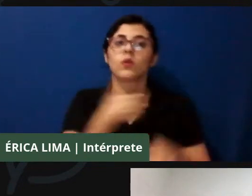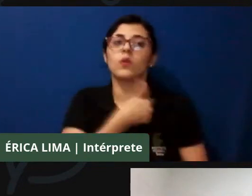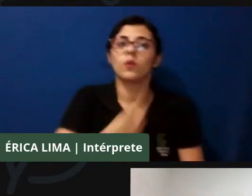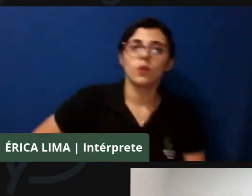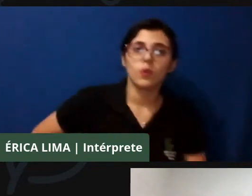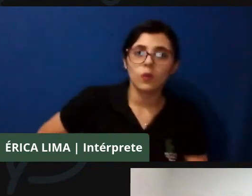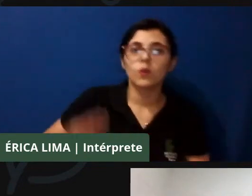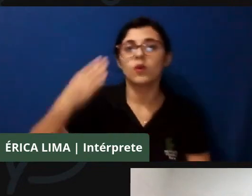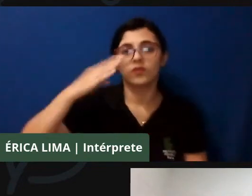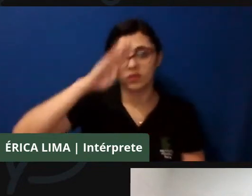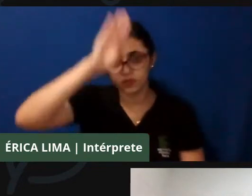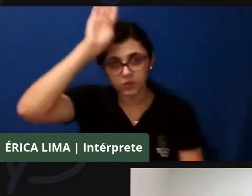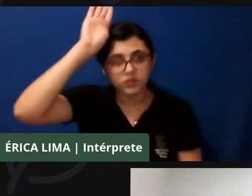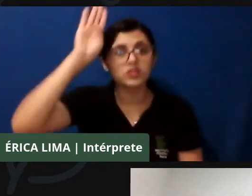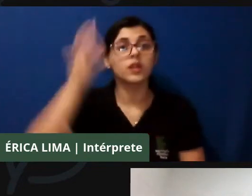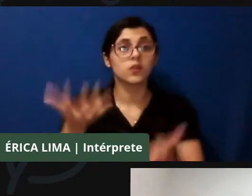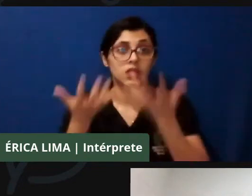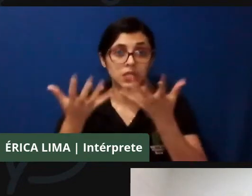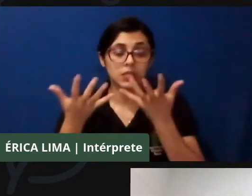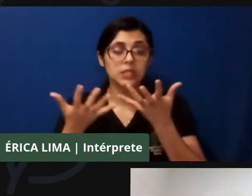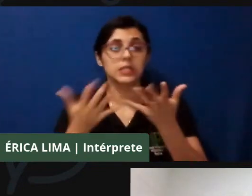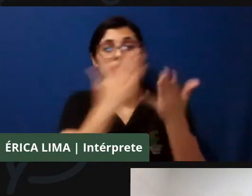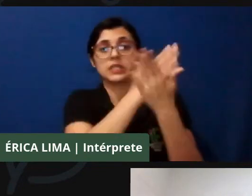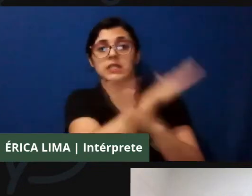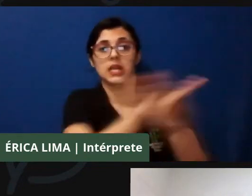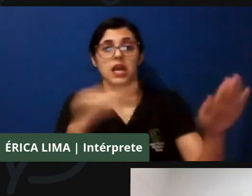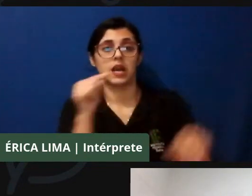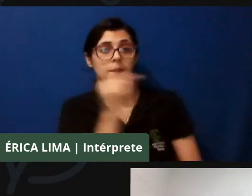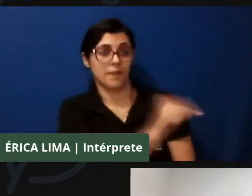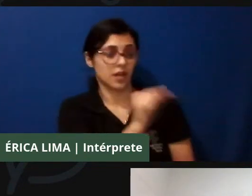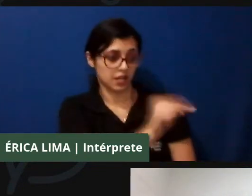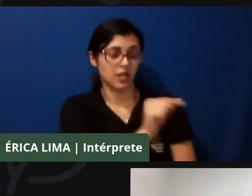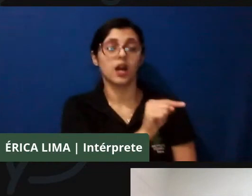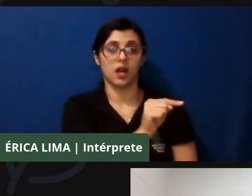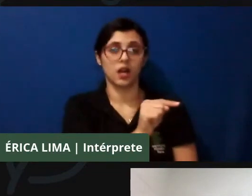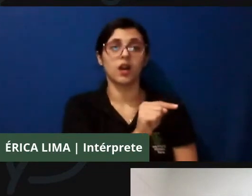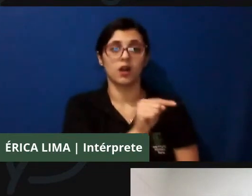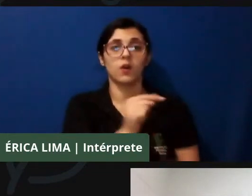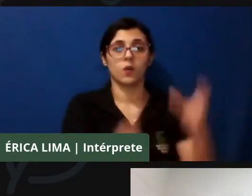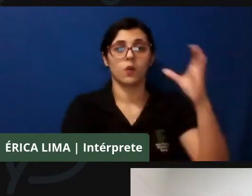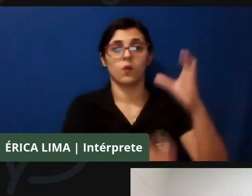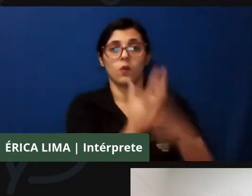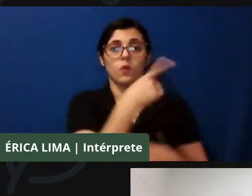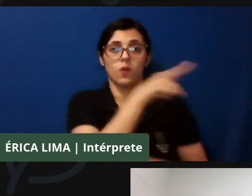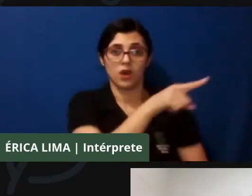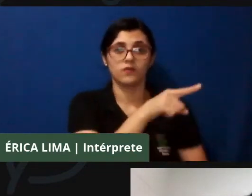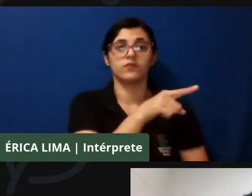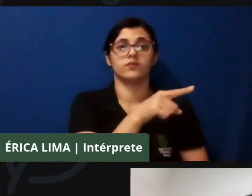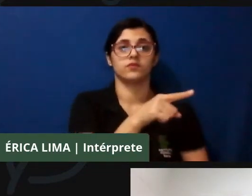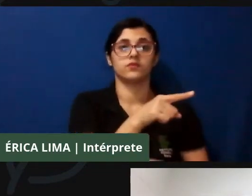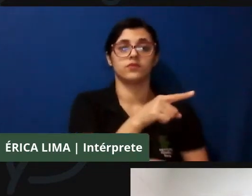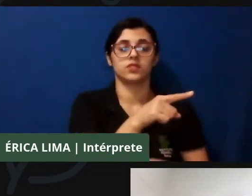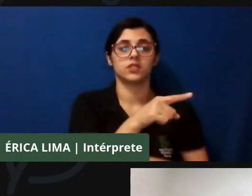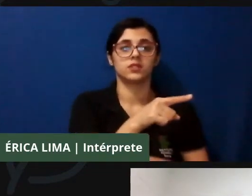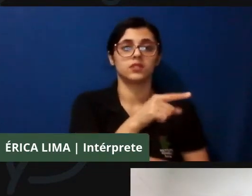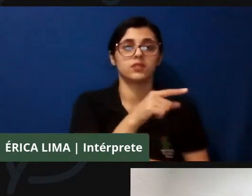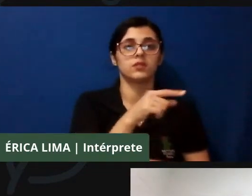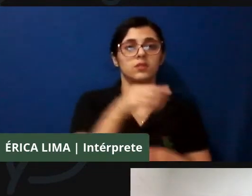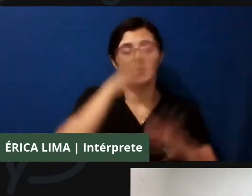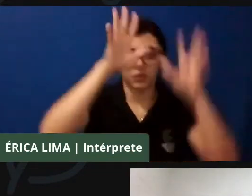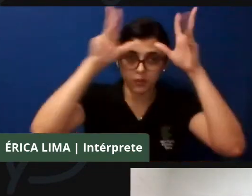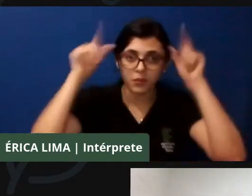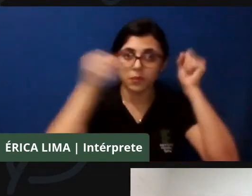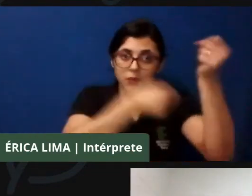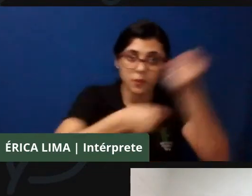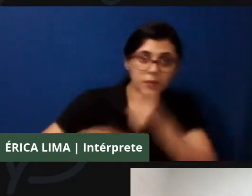Fundação Cultural Palmares e não acabou por a medida do próprio STF que aqui e ali tem conseguido ser o mínimo ali de esperança